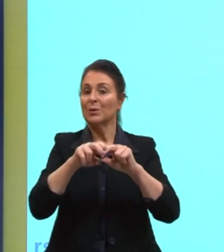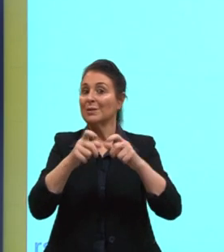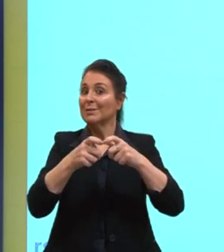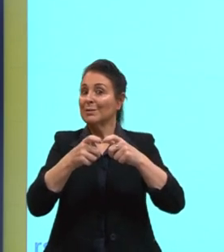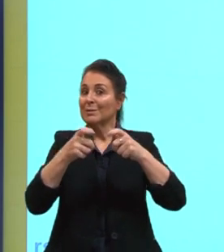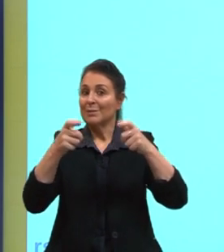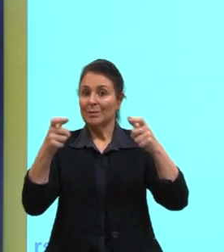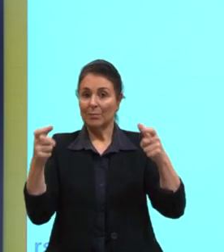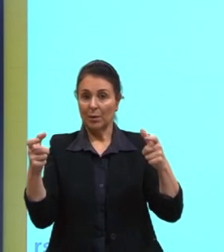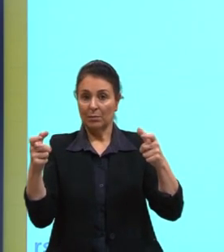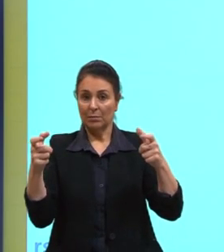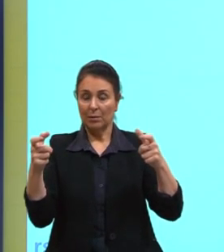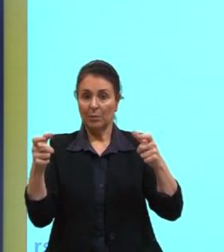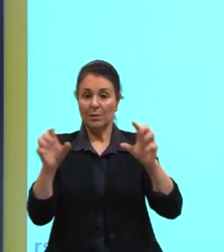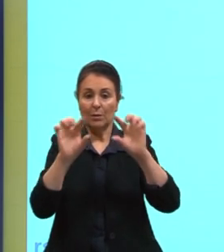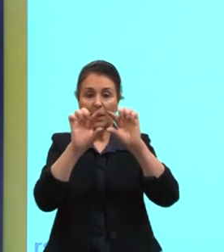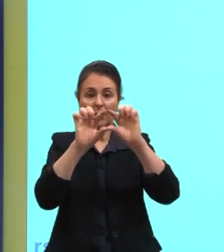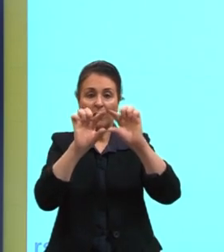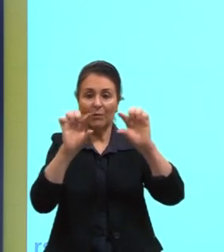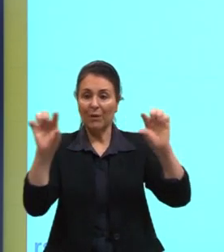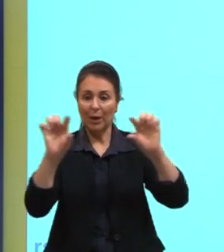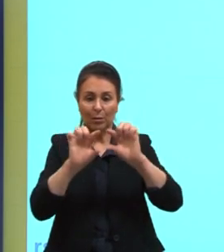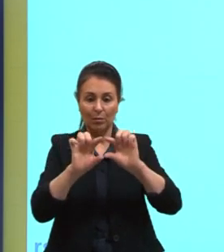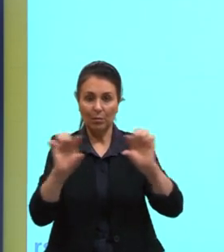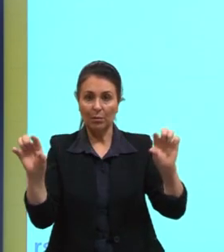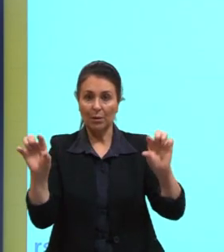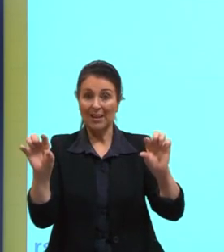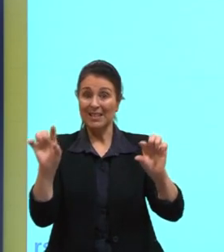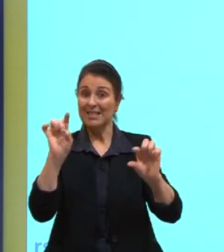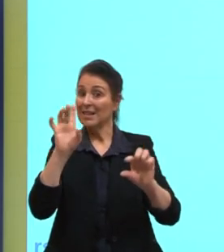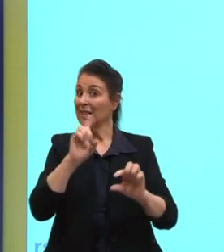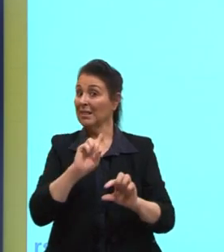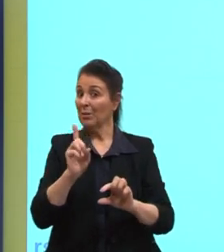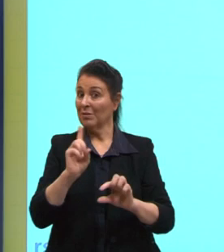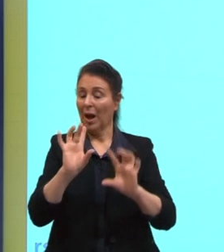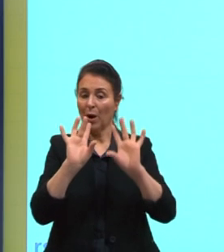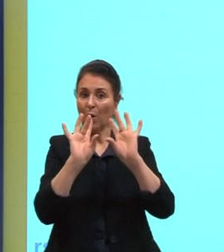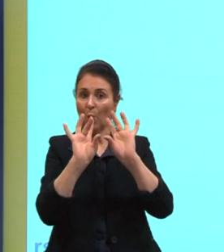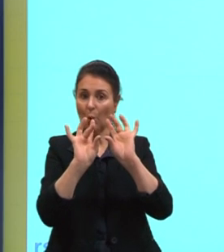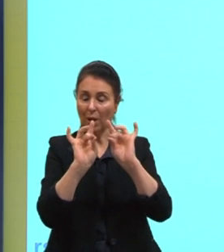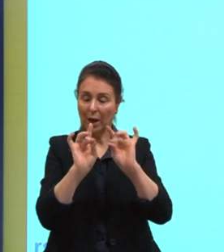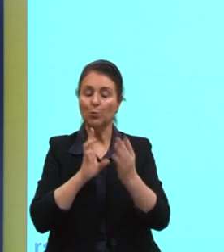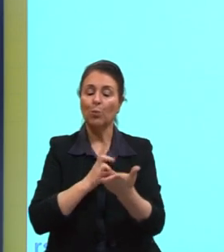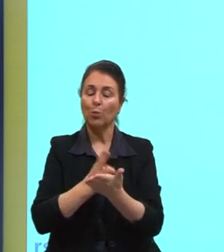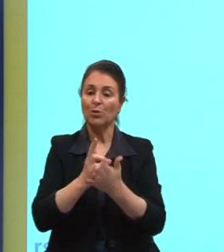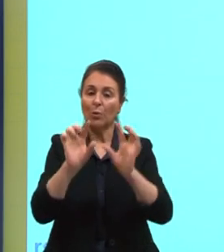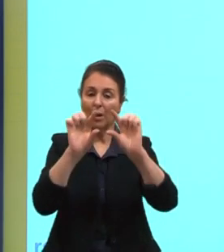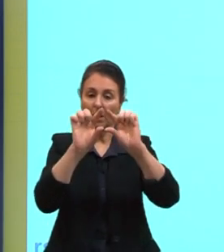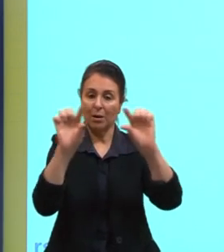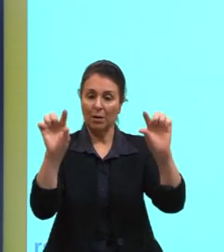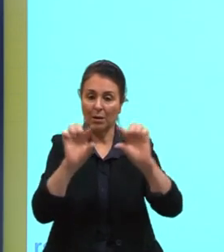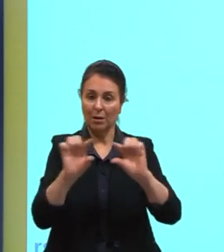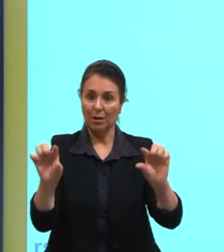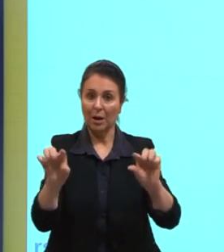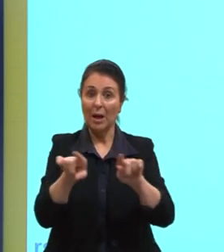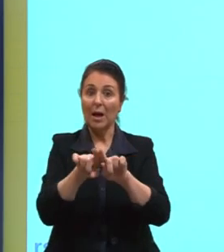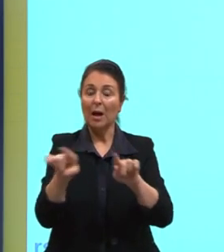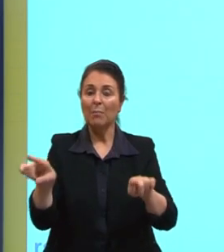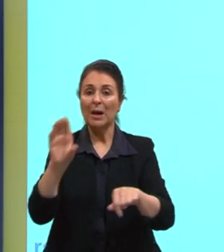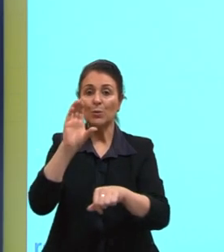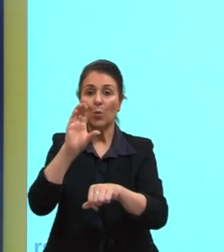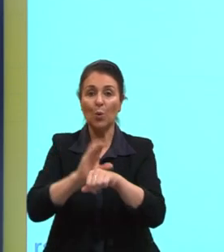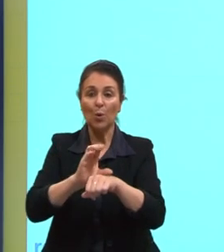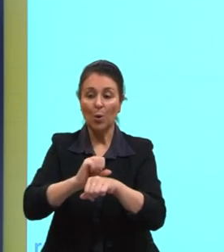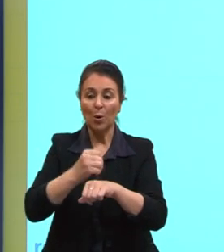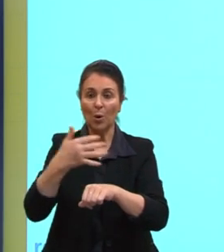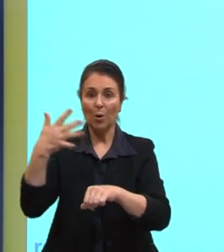porque senão eles ficariam retos. Se eles não estivessem colados, eles ficariam retos, só que o cobre ficaria um pouquinho maior que